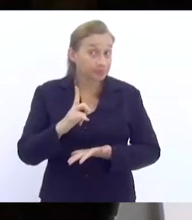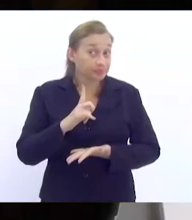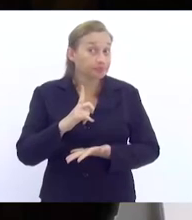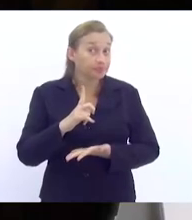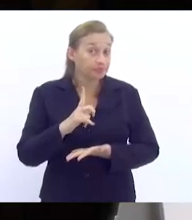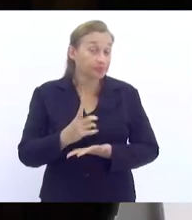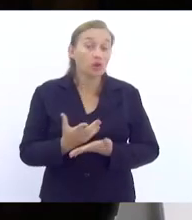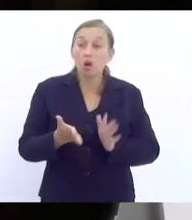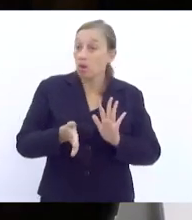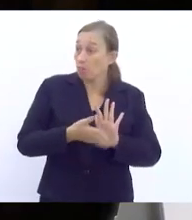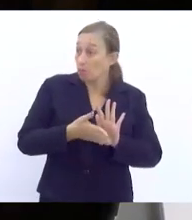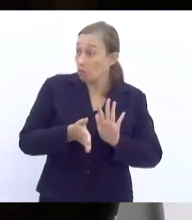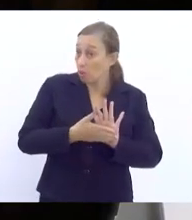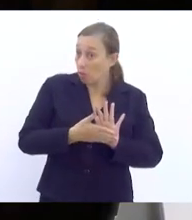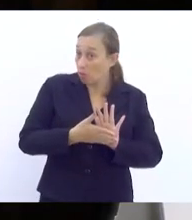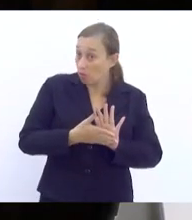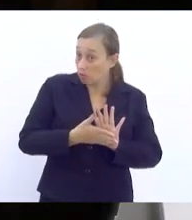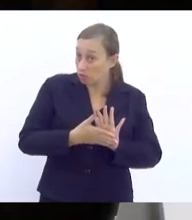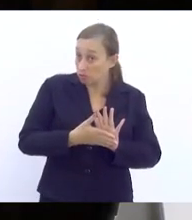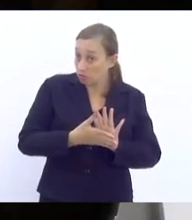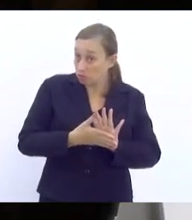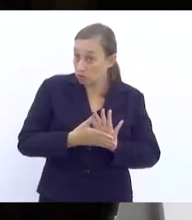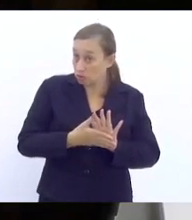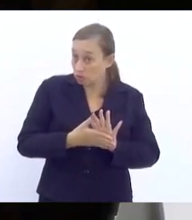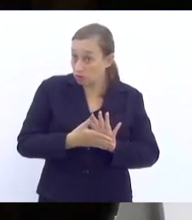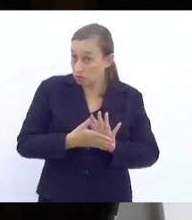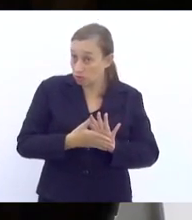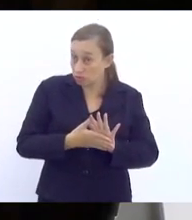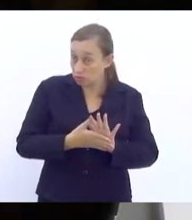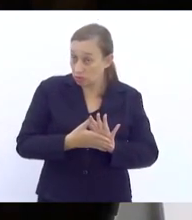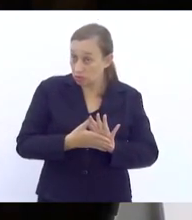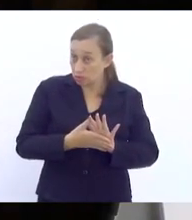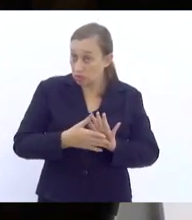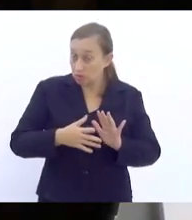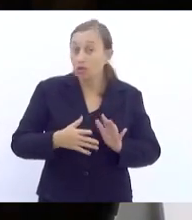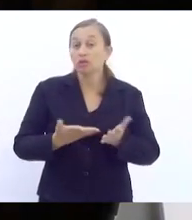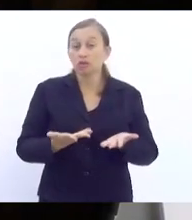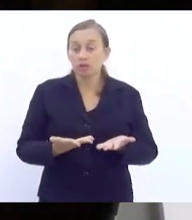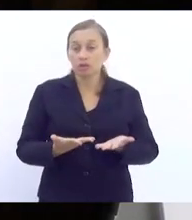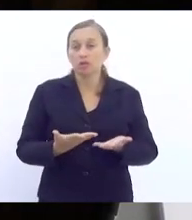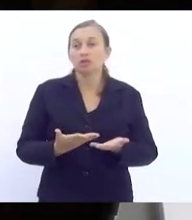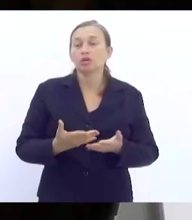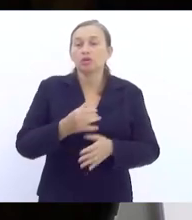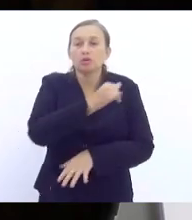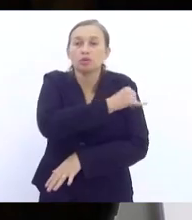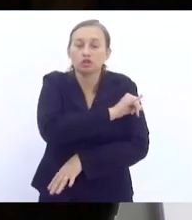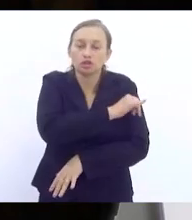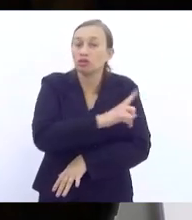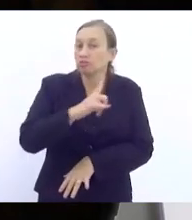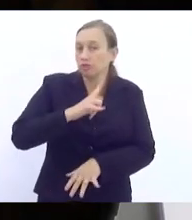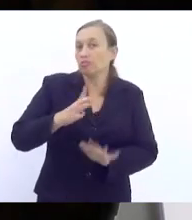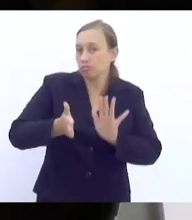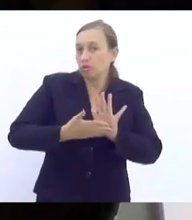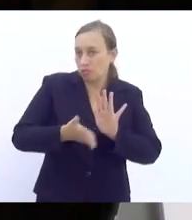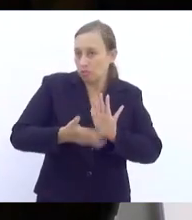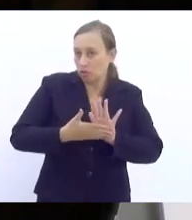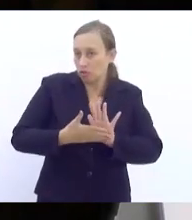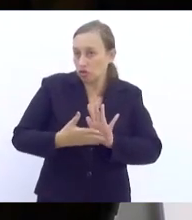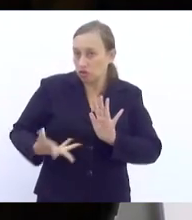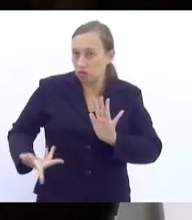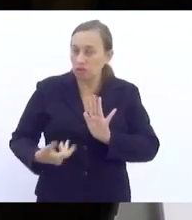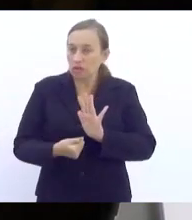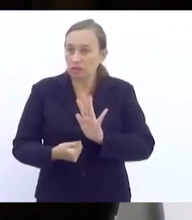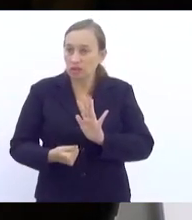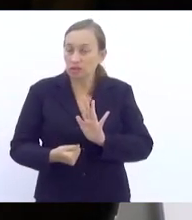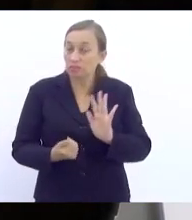existem propostas que são operacionalizáveis, o Rio de Janeiro tem essas propostas, e